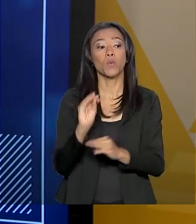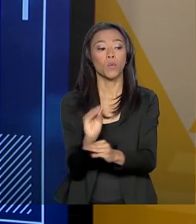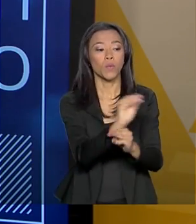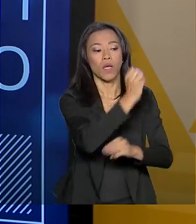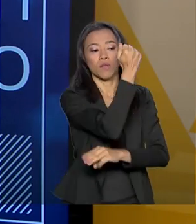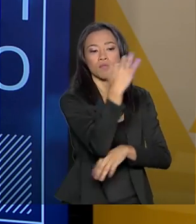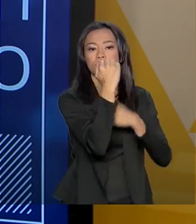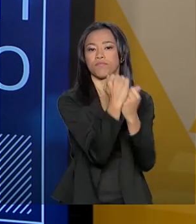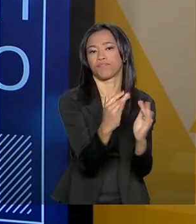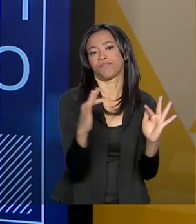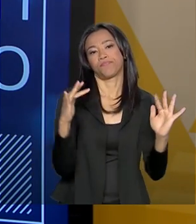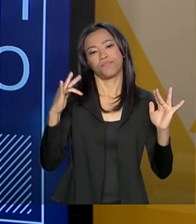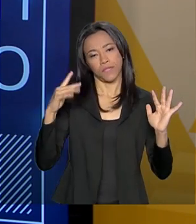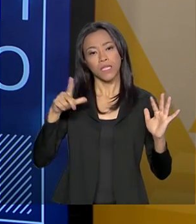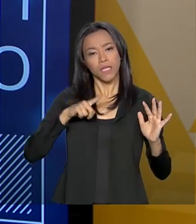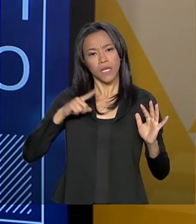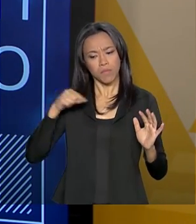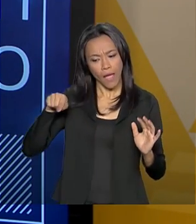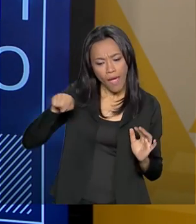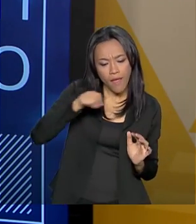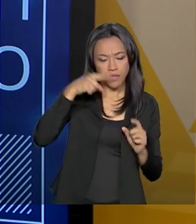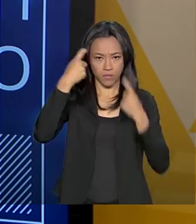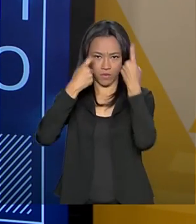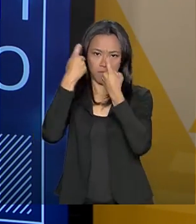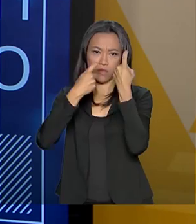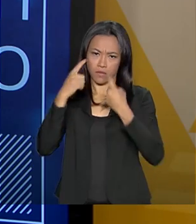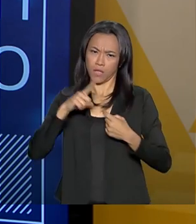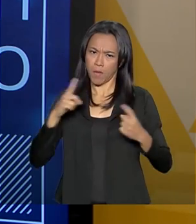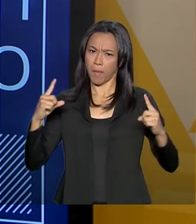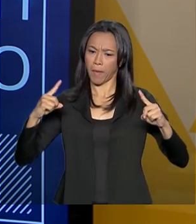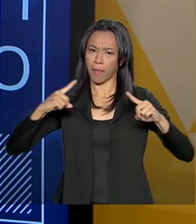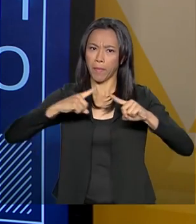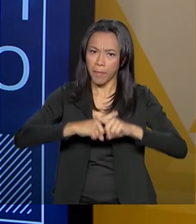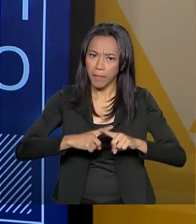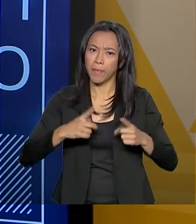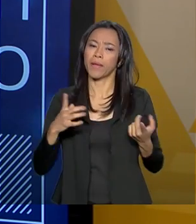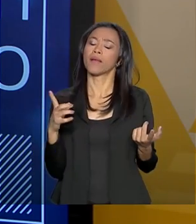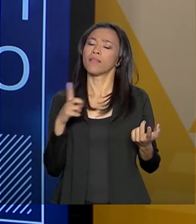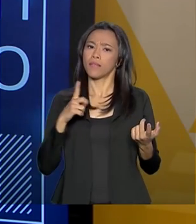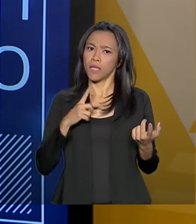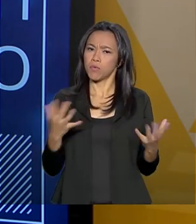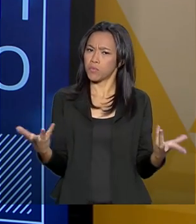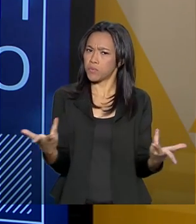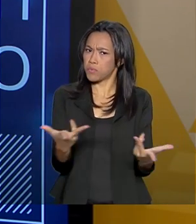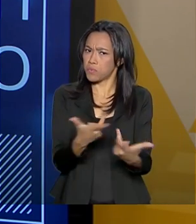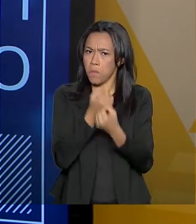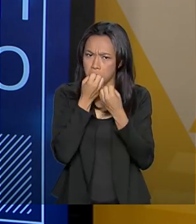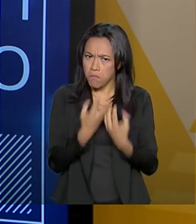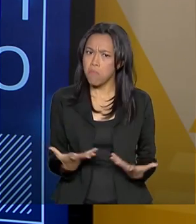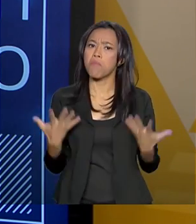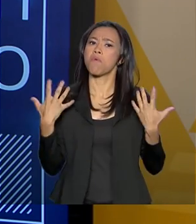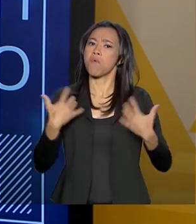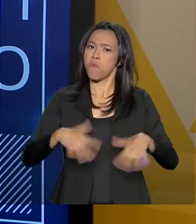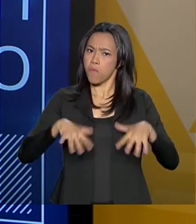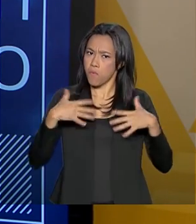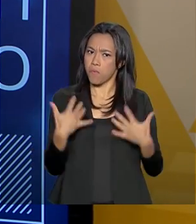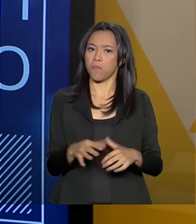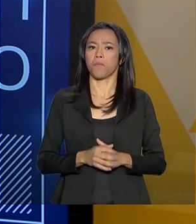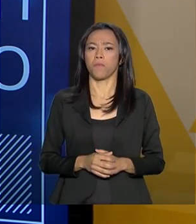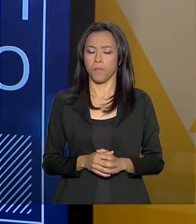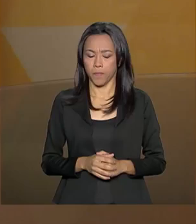Então, nós temos competitividade, nós temos eficiência e nós somos grandes em agricultura.